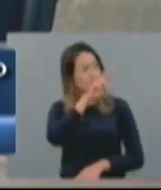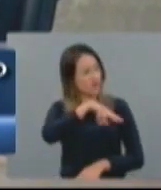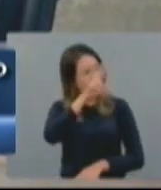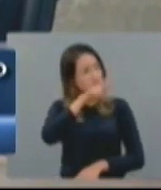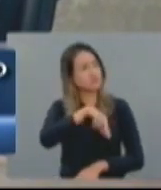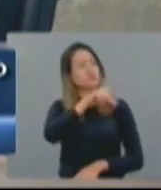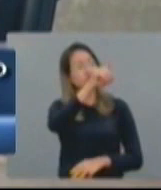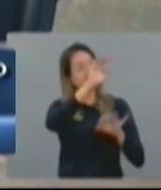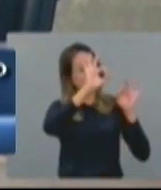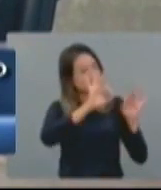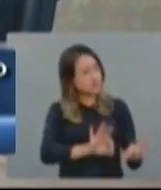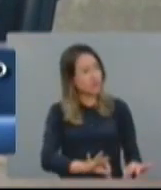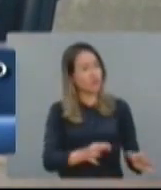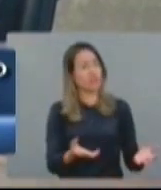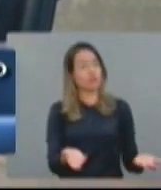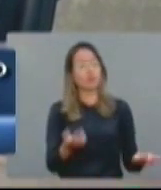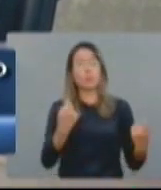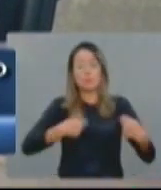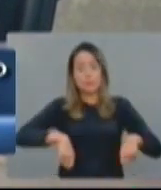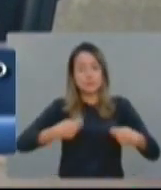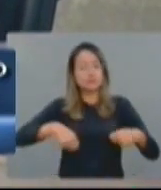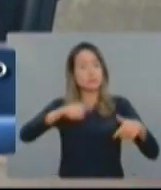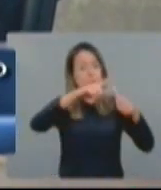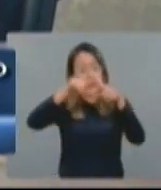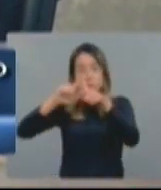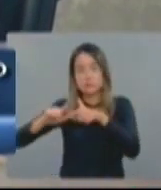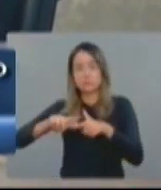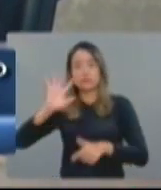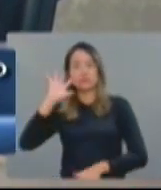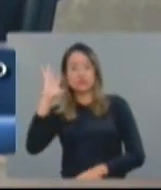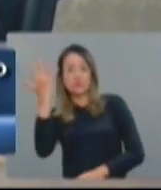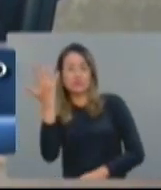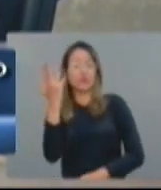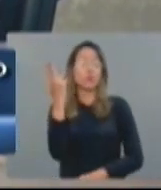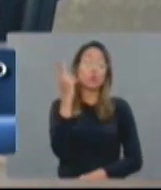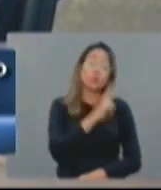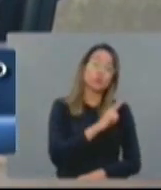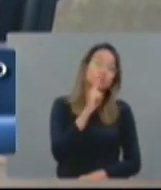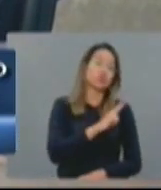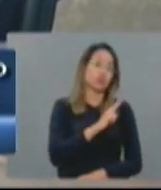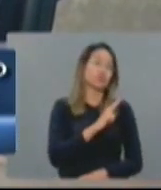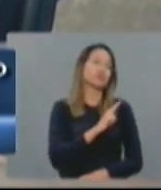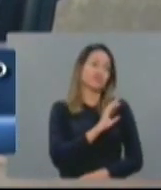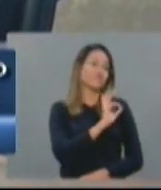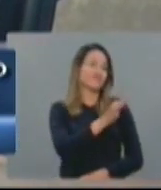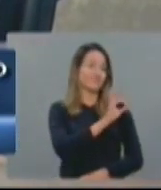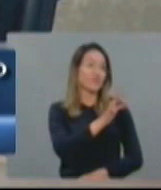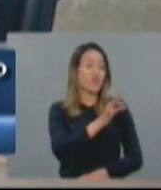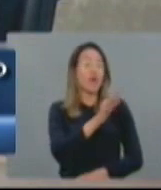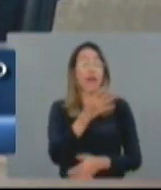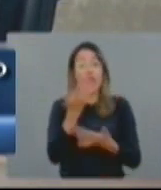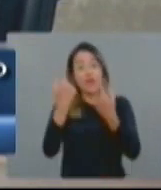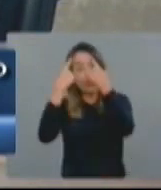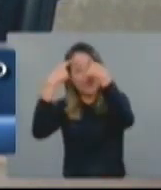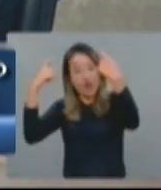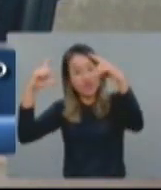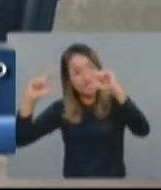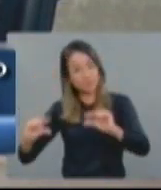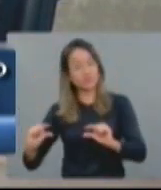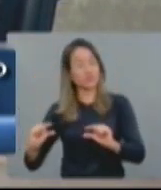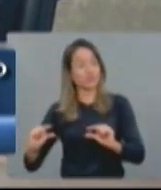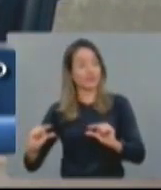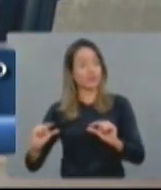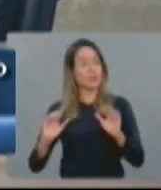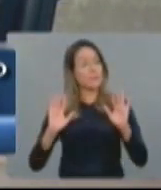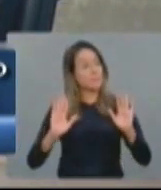do que certo, se esse problema não for enfrentado, fica difícil, nós resolvemos o problema da violência, da criminalidade no nosso Estado, mas só quero